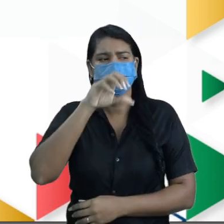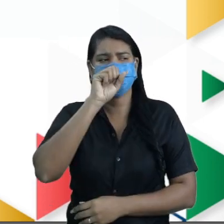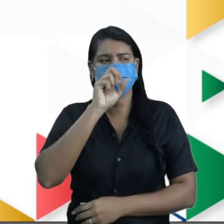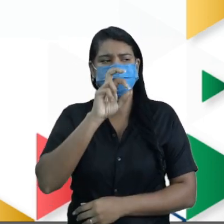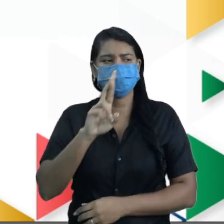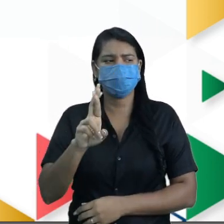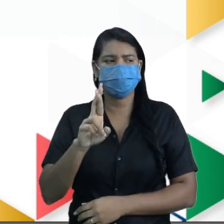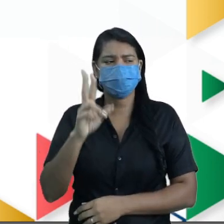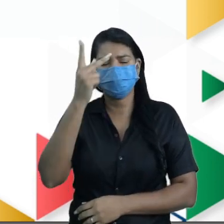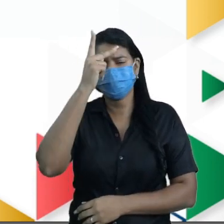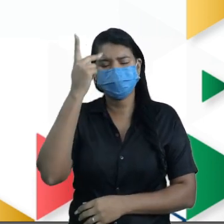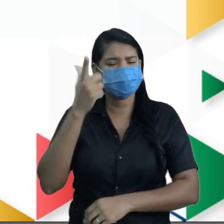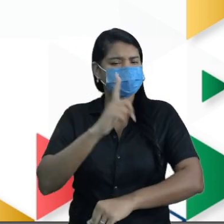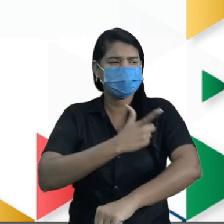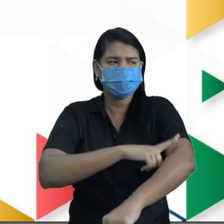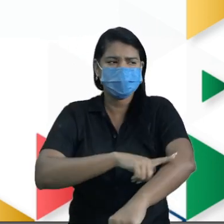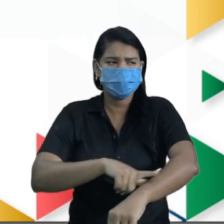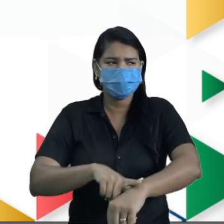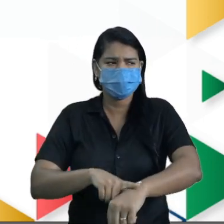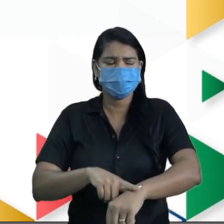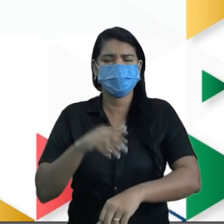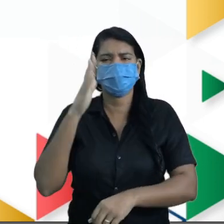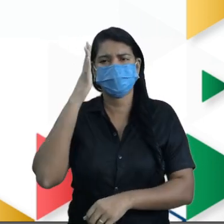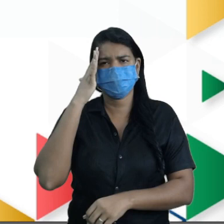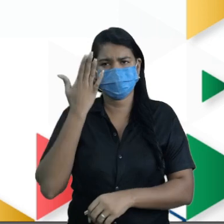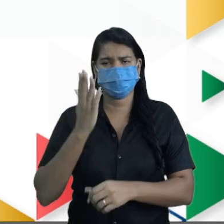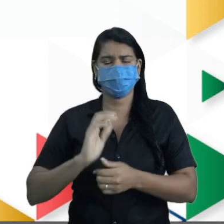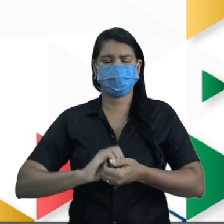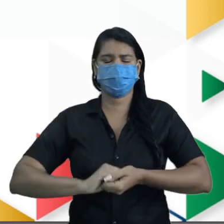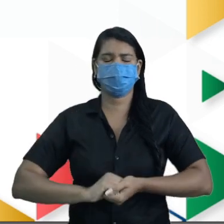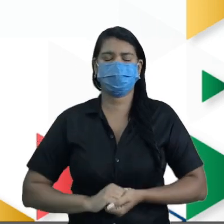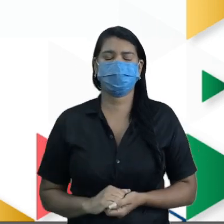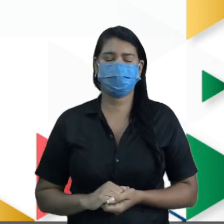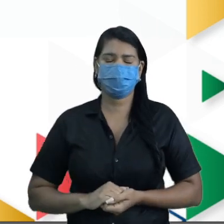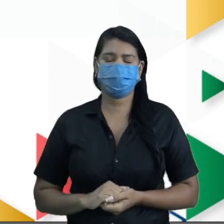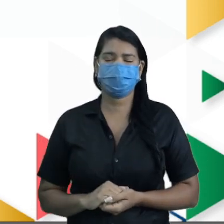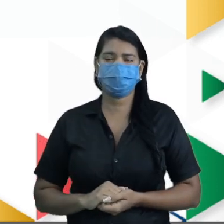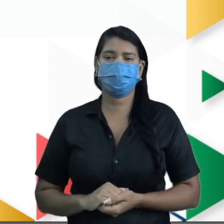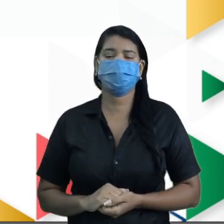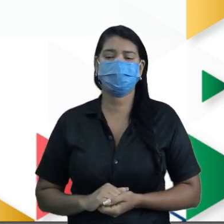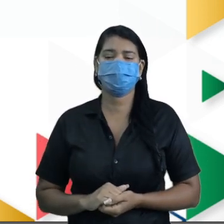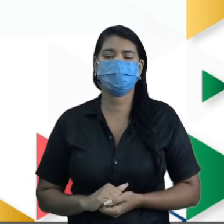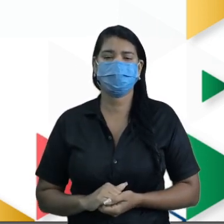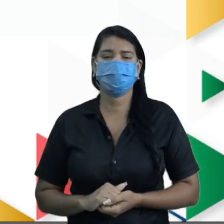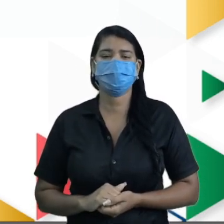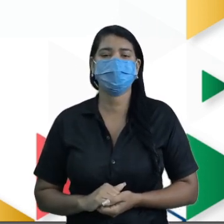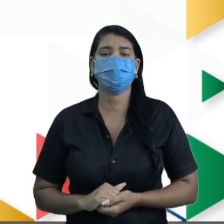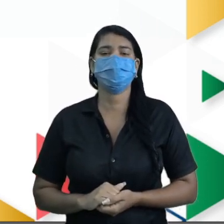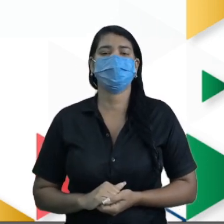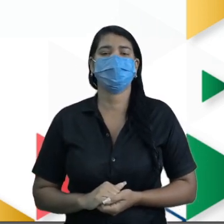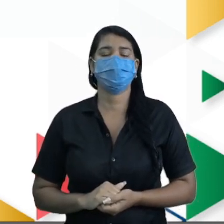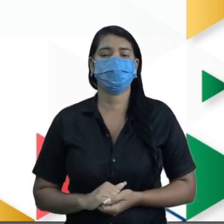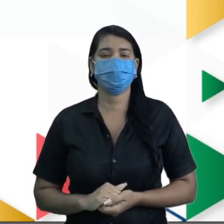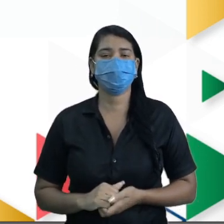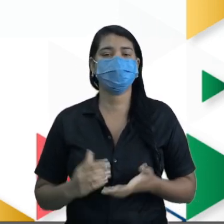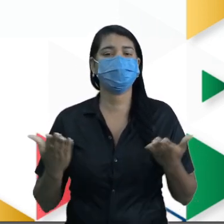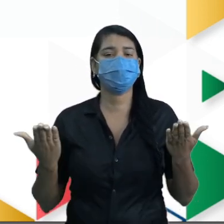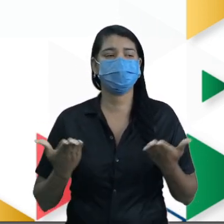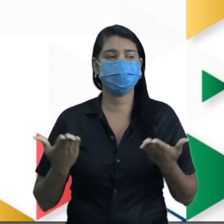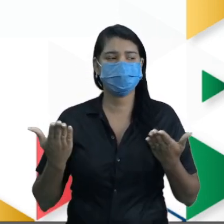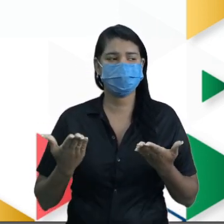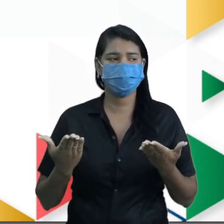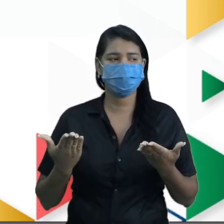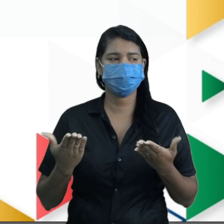acostumadas, não estão ambientadas a essa altitude, tá bom? Olha, presta bem atenção. Em qual dessas